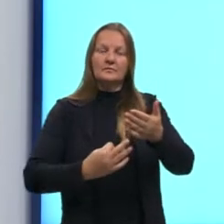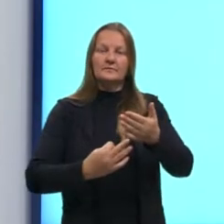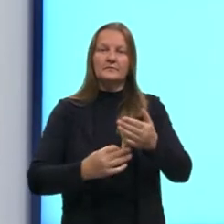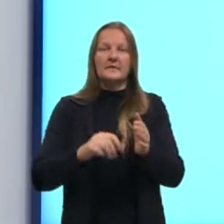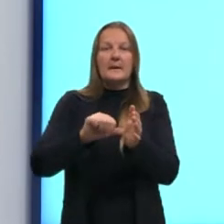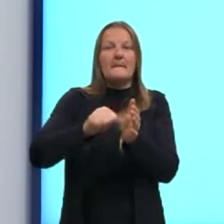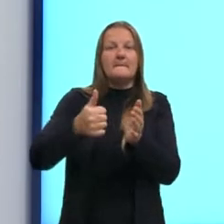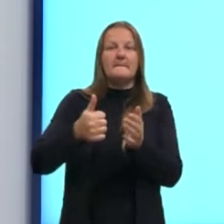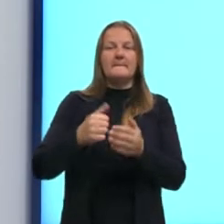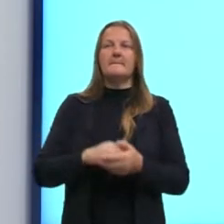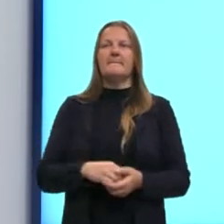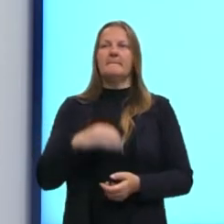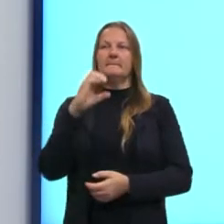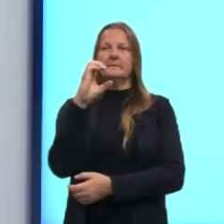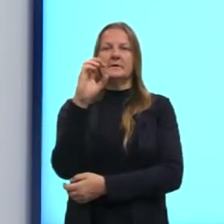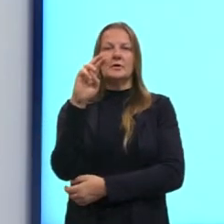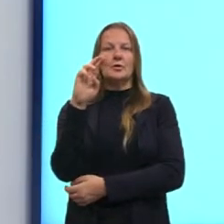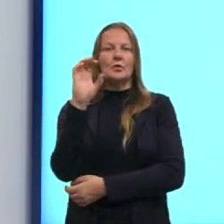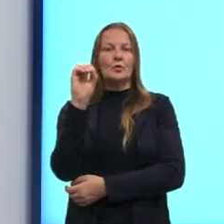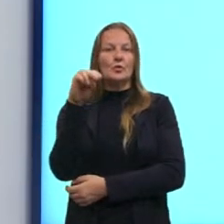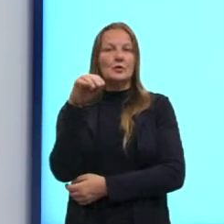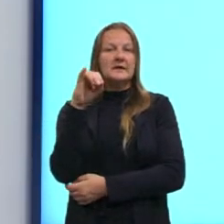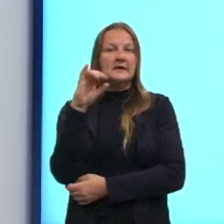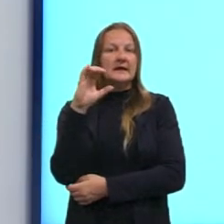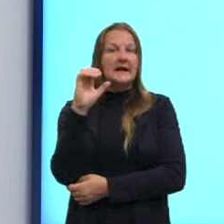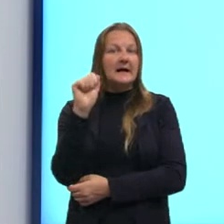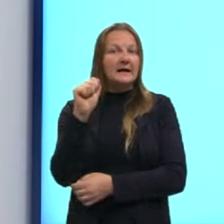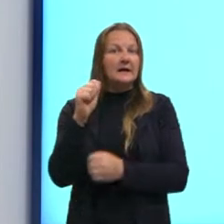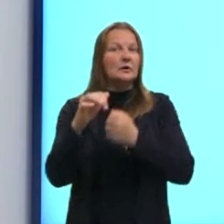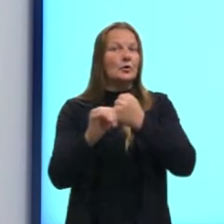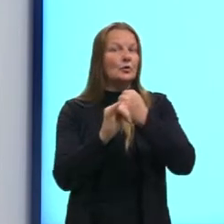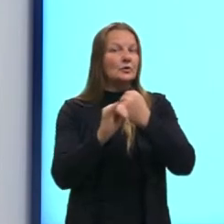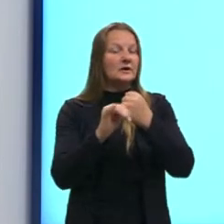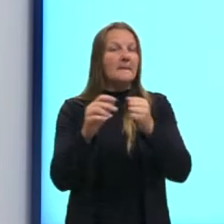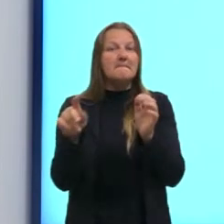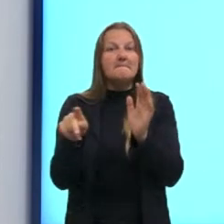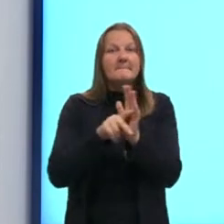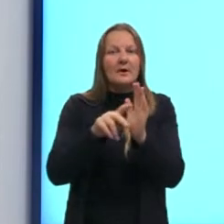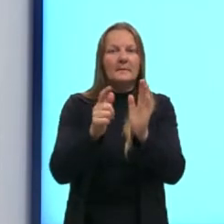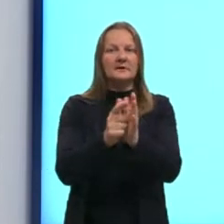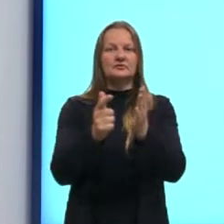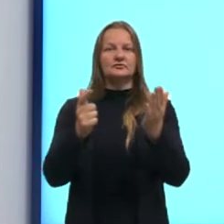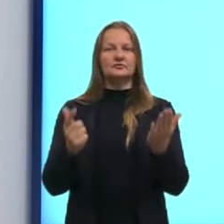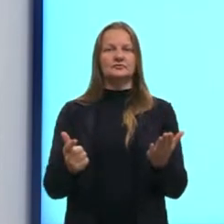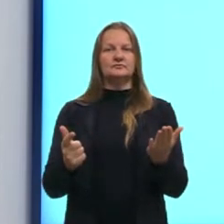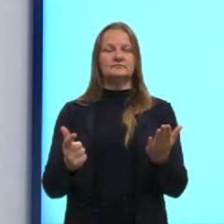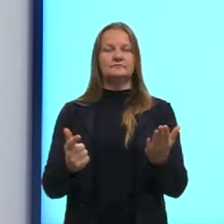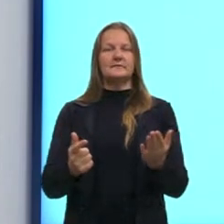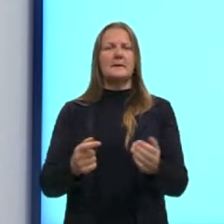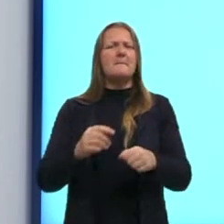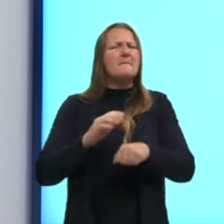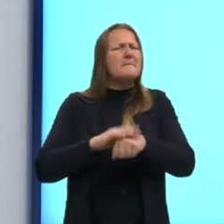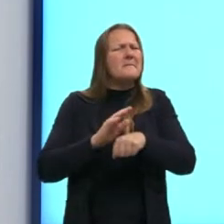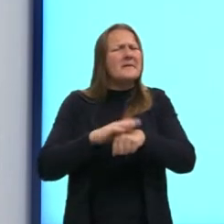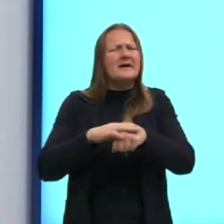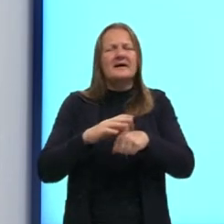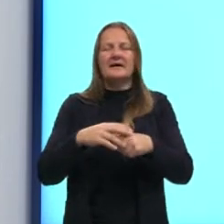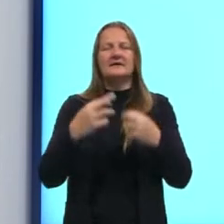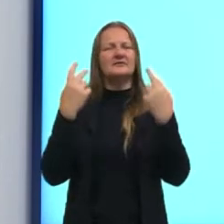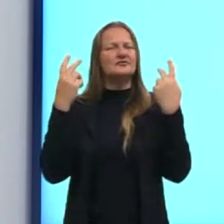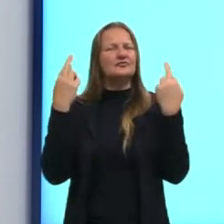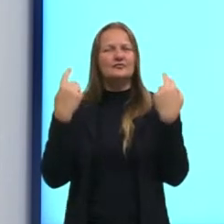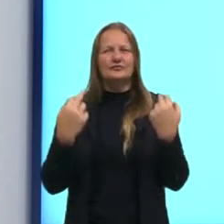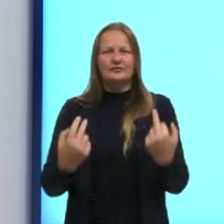primeiro deles é o que a gente vai chamar de crônica jornalística. Que é a mais comum das crônicas da